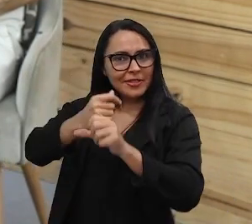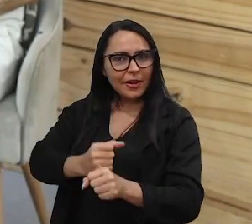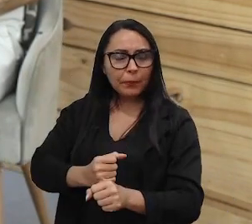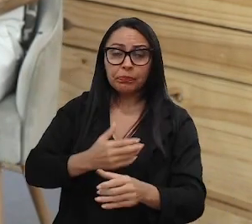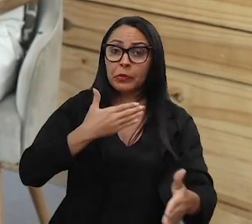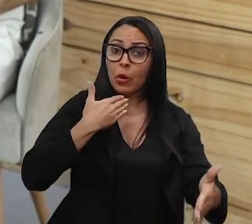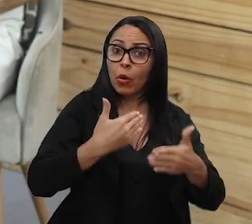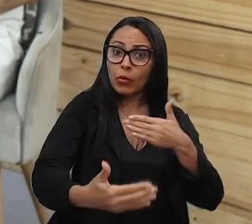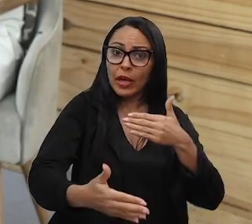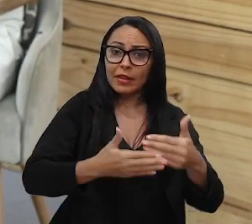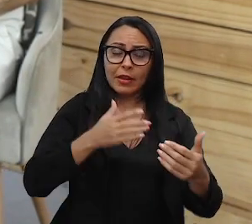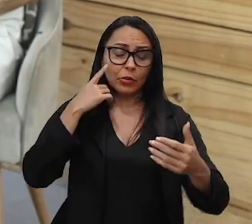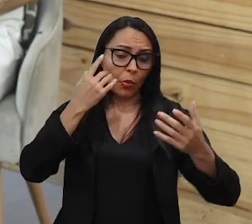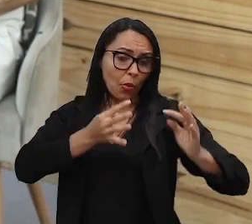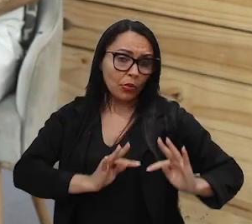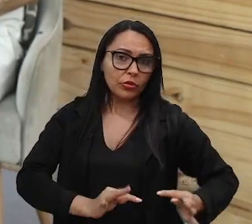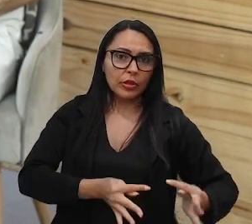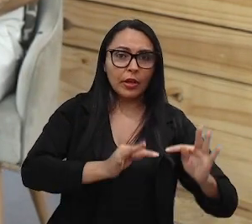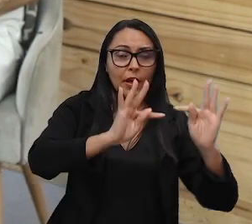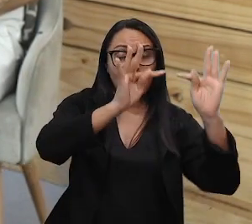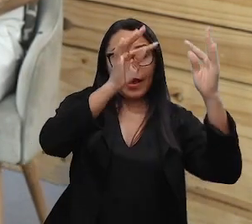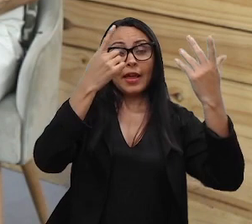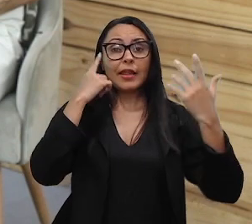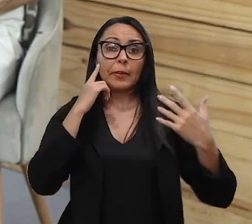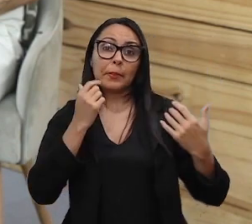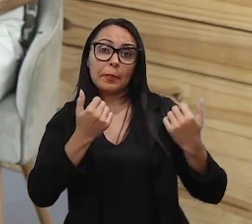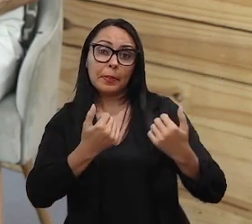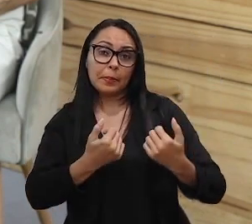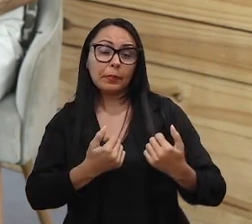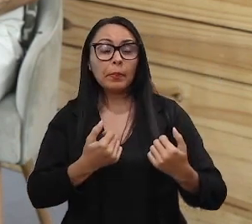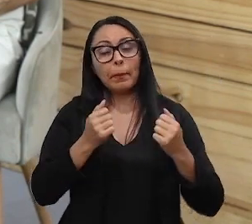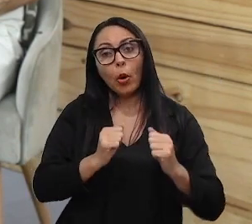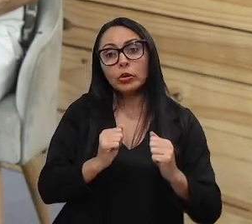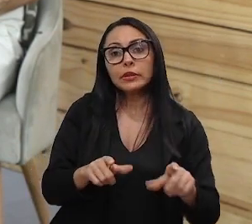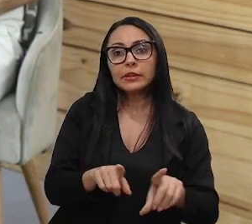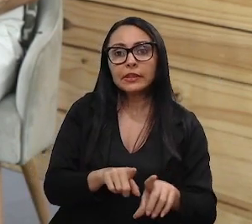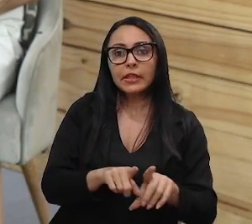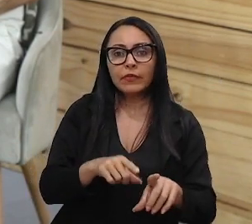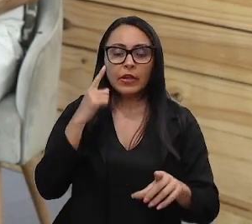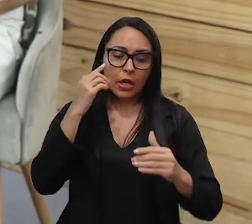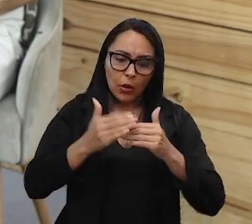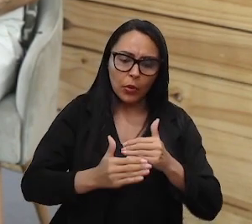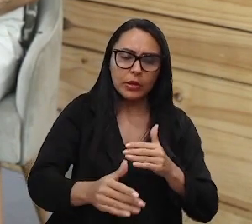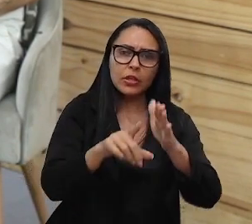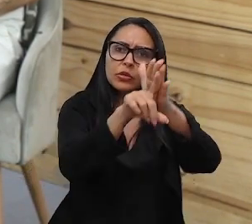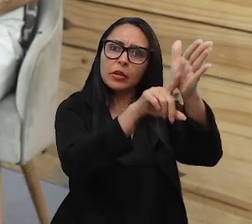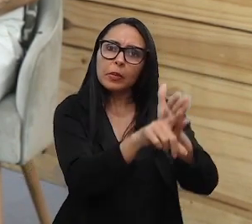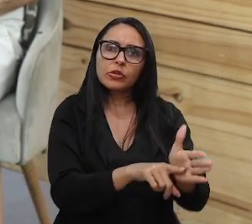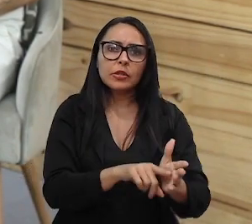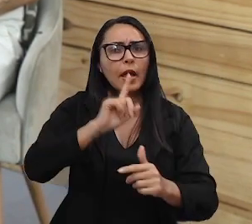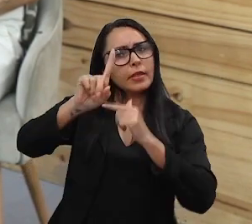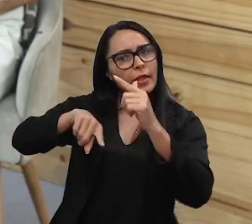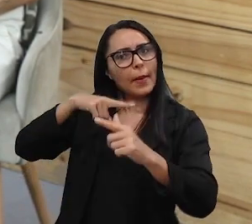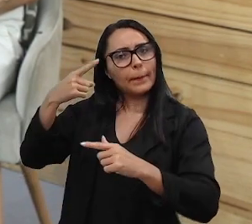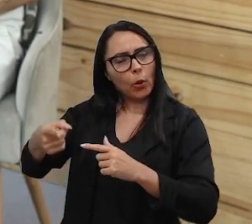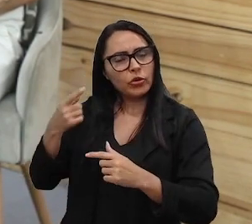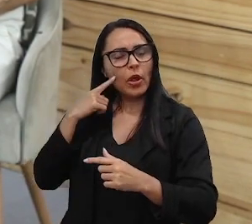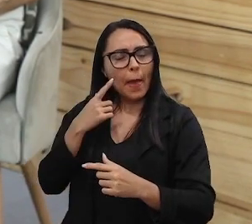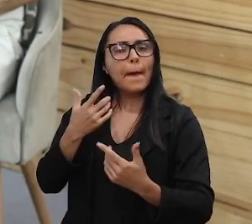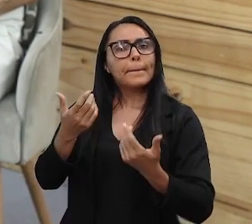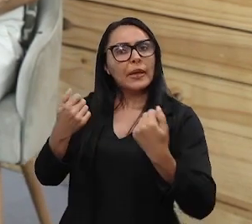Qualquer ferramenta tecnológica, ela serve para que a gente faça esse início de pesquisa, mas que depois ainda precisa de uma